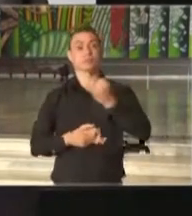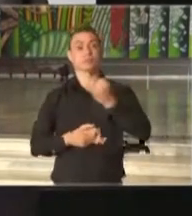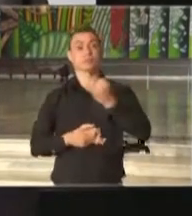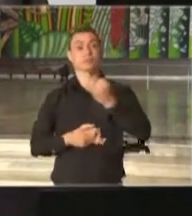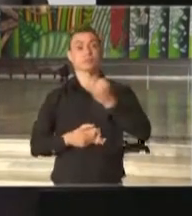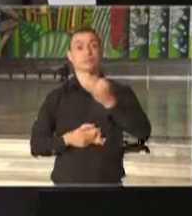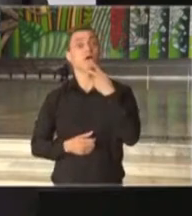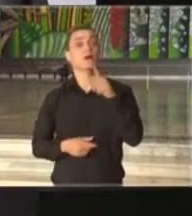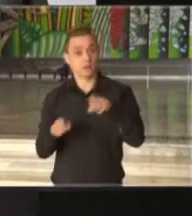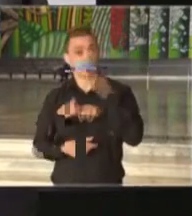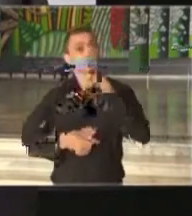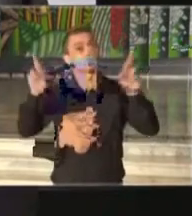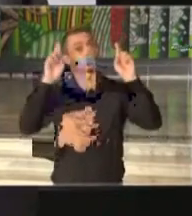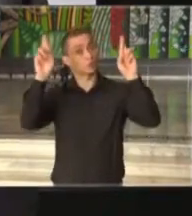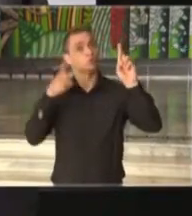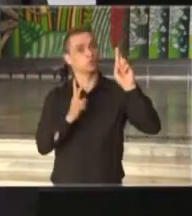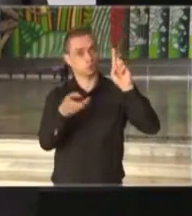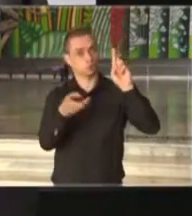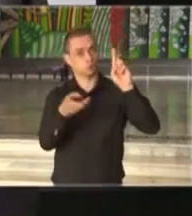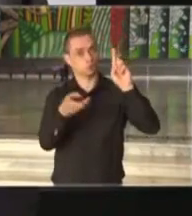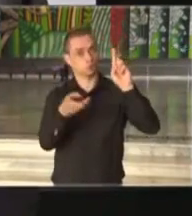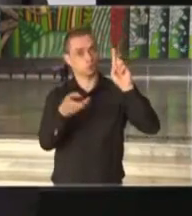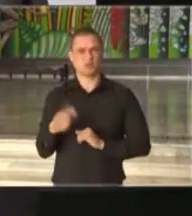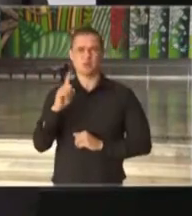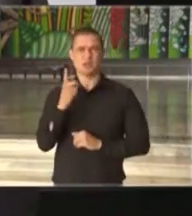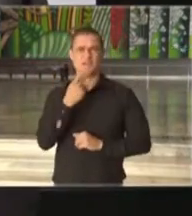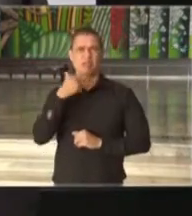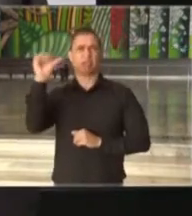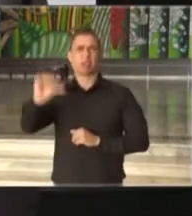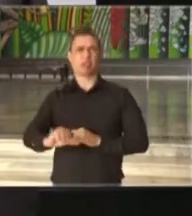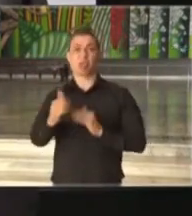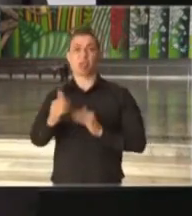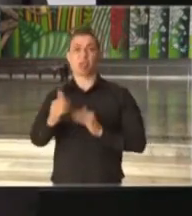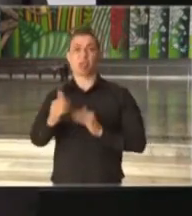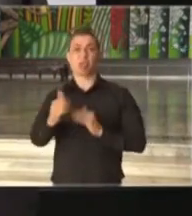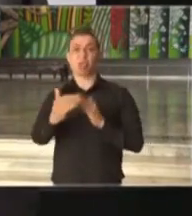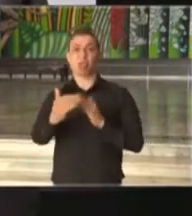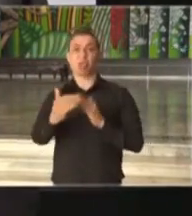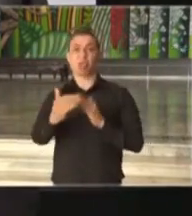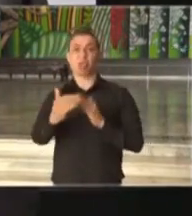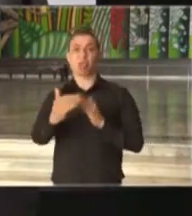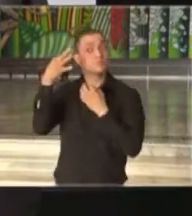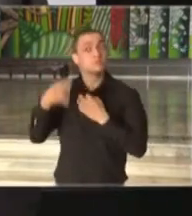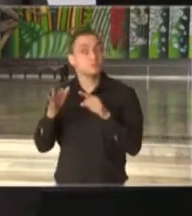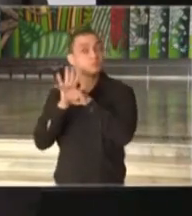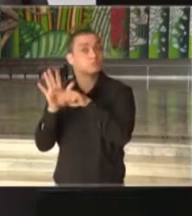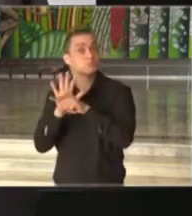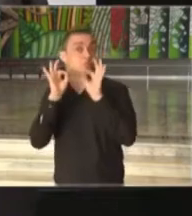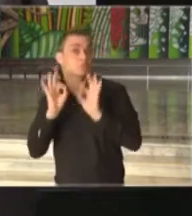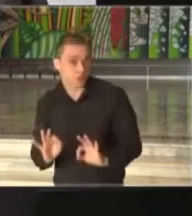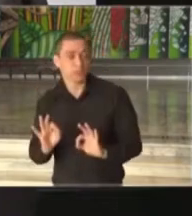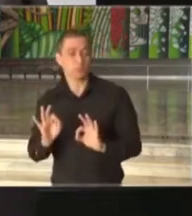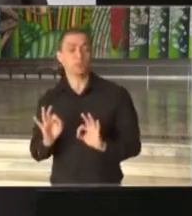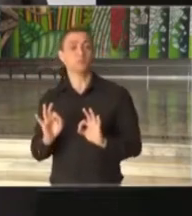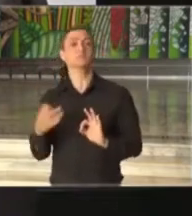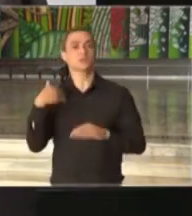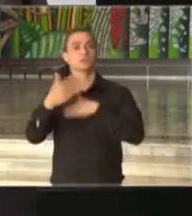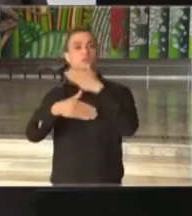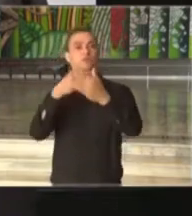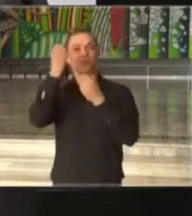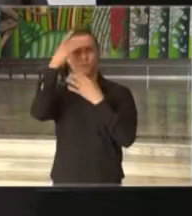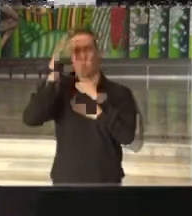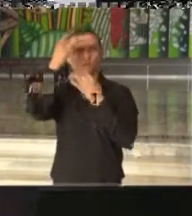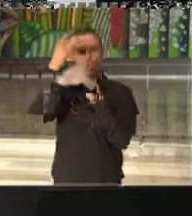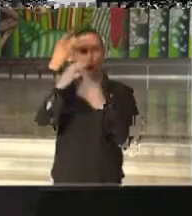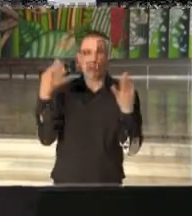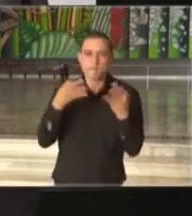e eu espero que continue assim, não dramatizando, não exagerando, checando as informações previamente e sendo uma fonte precisa